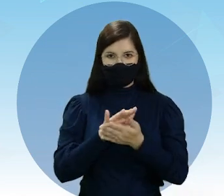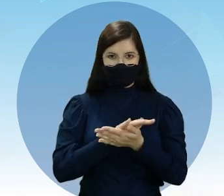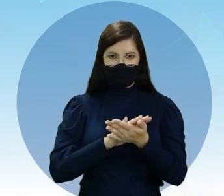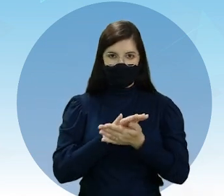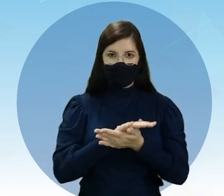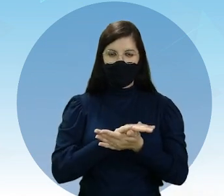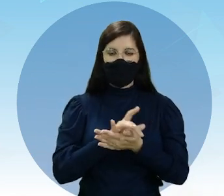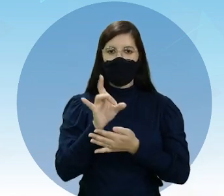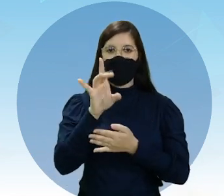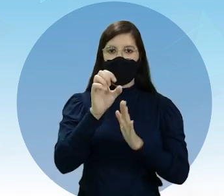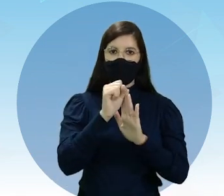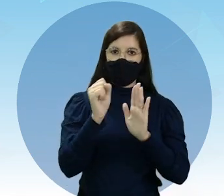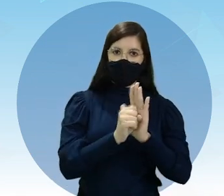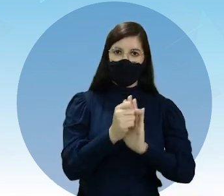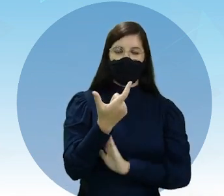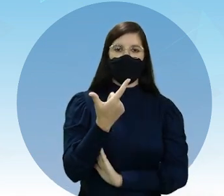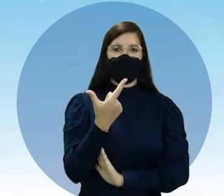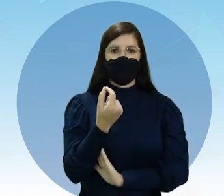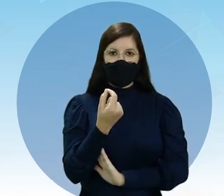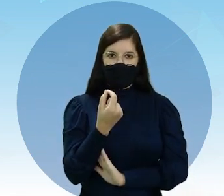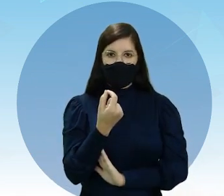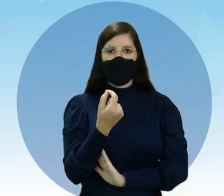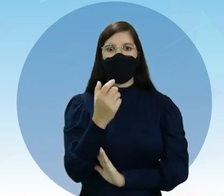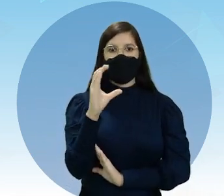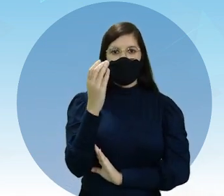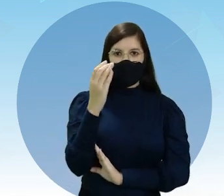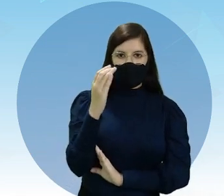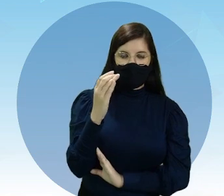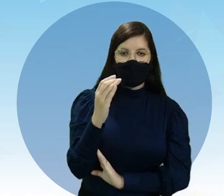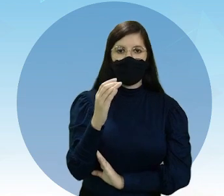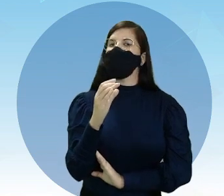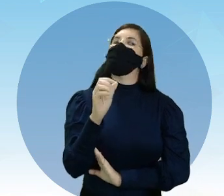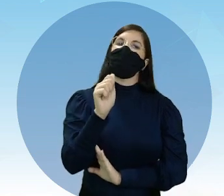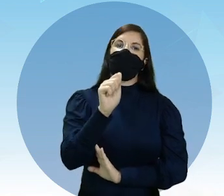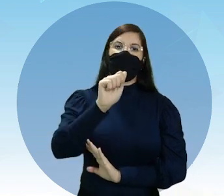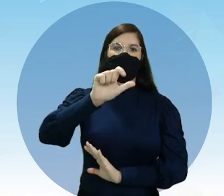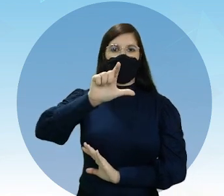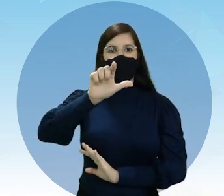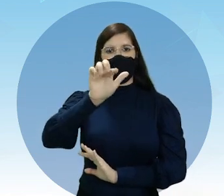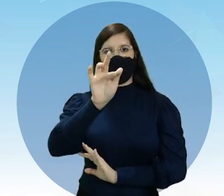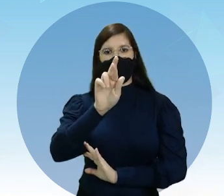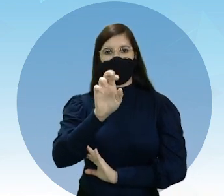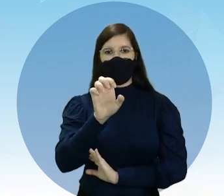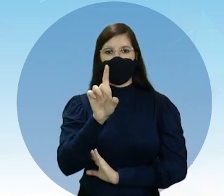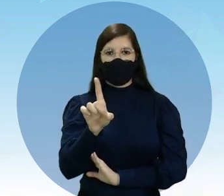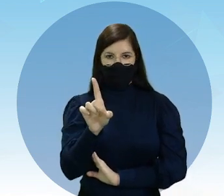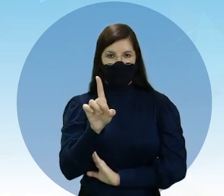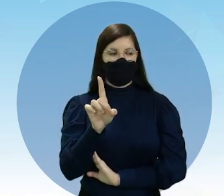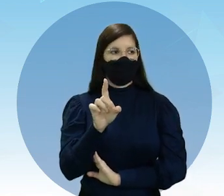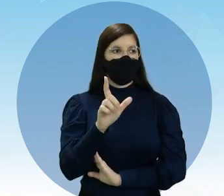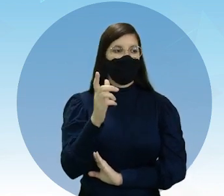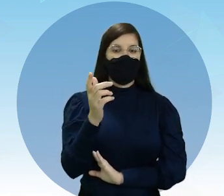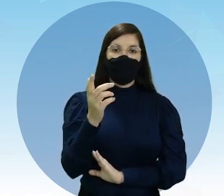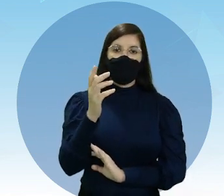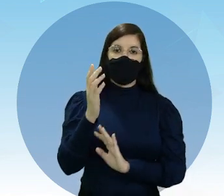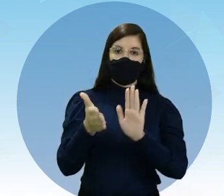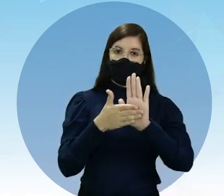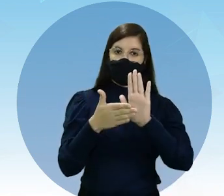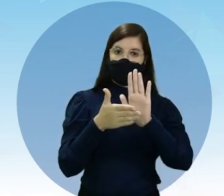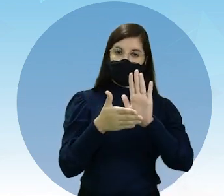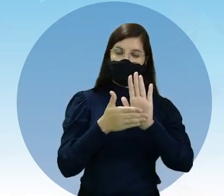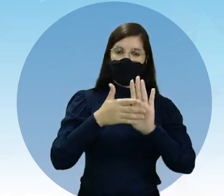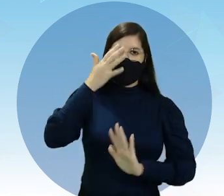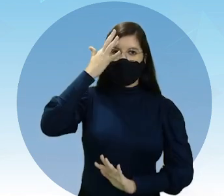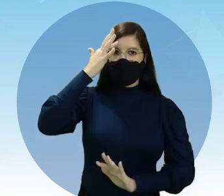Somente no século XX, o cientista ali, Alfred Wenner, ele propôs a